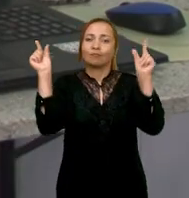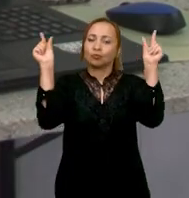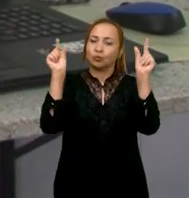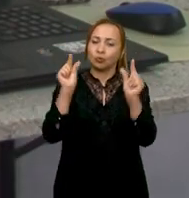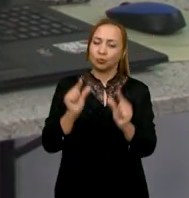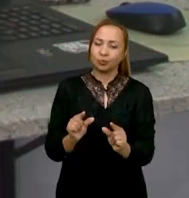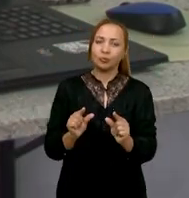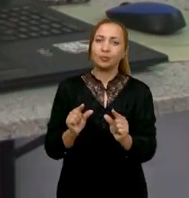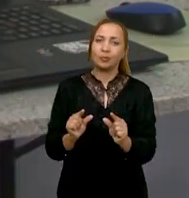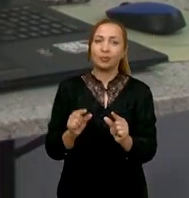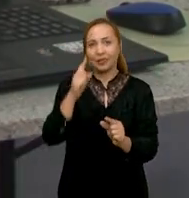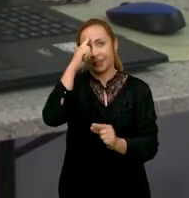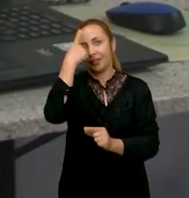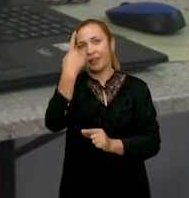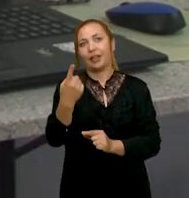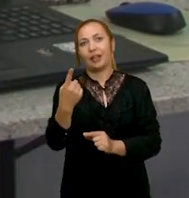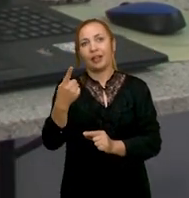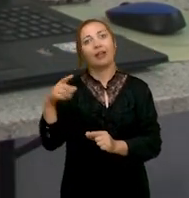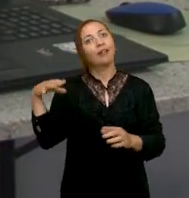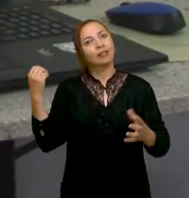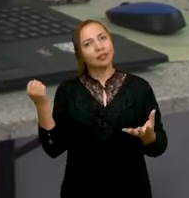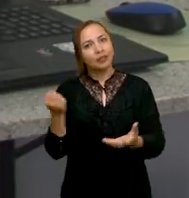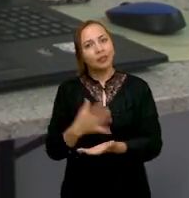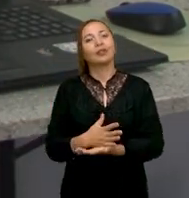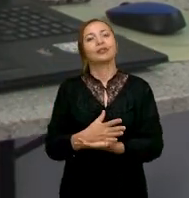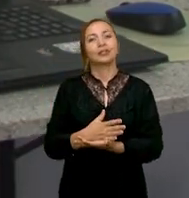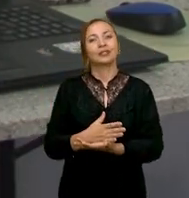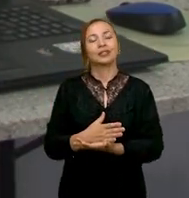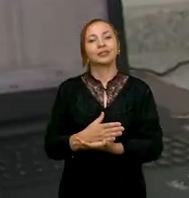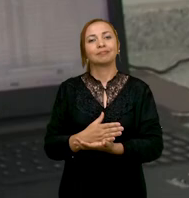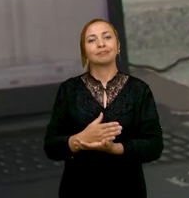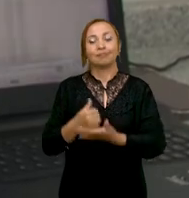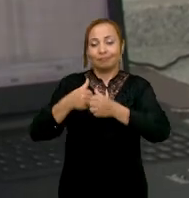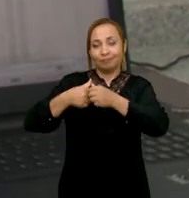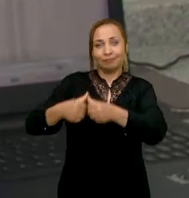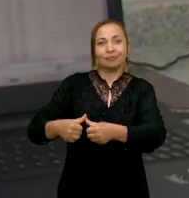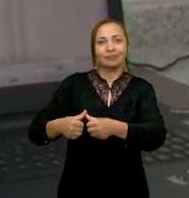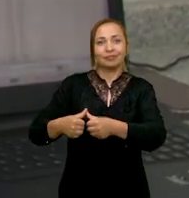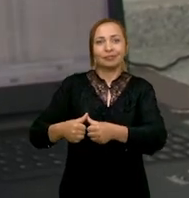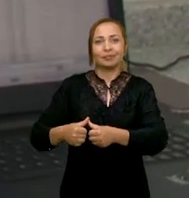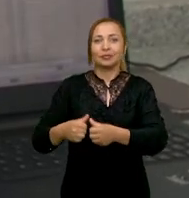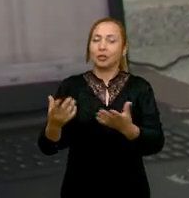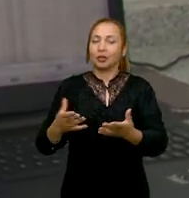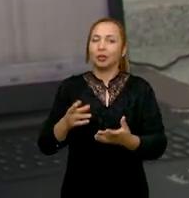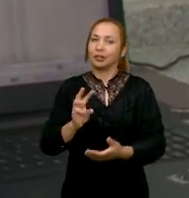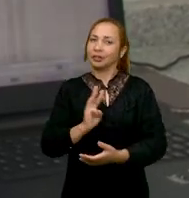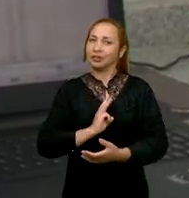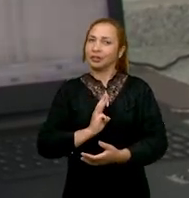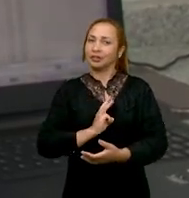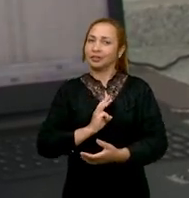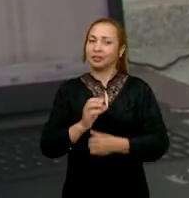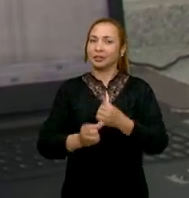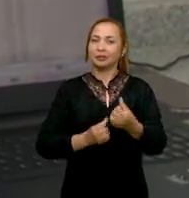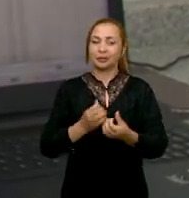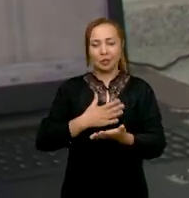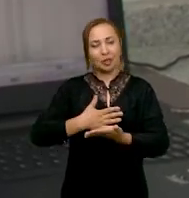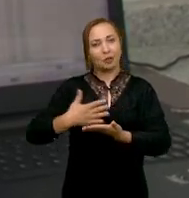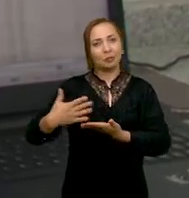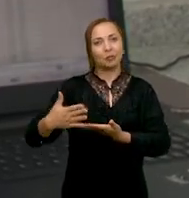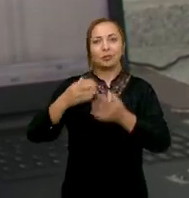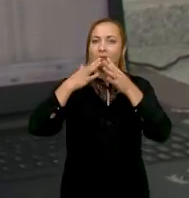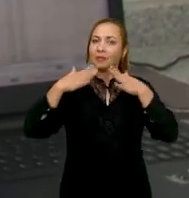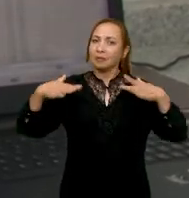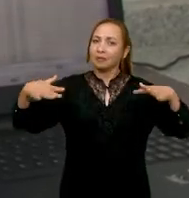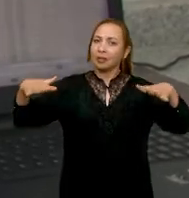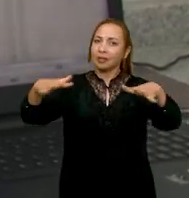diminuindo, e essa é uma ideia renovável, sustentável. Como eu estou no terceiro semestre, já iniciei na